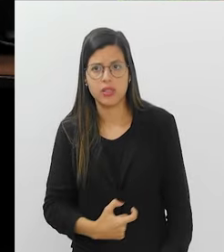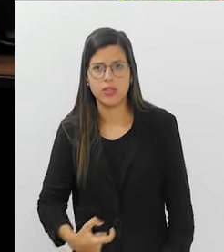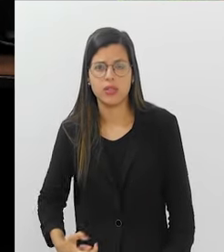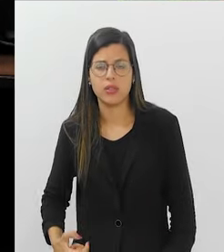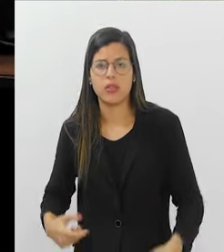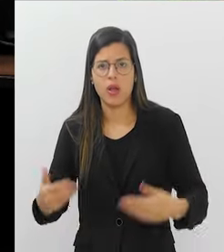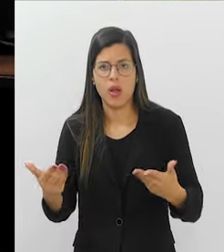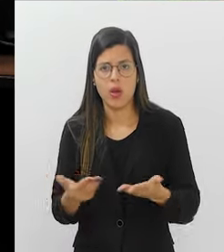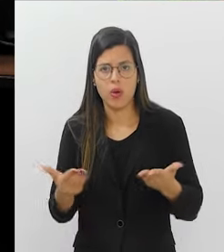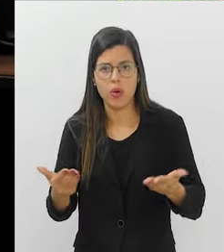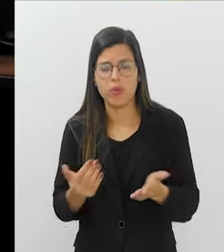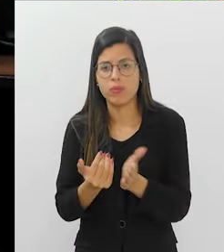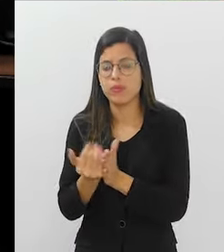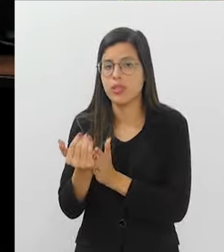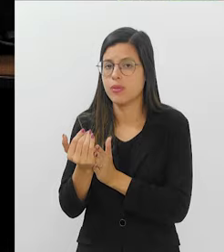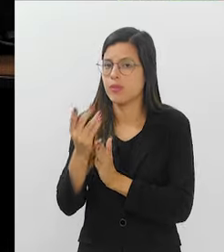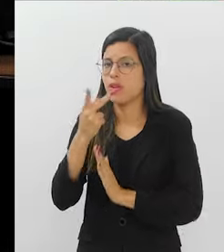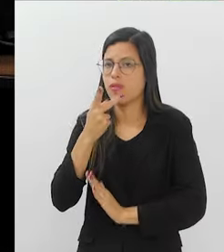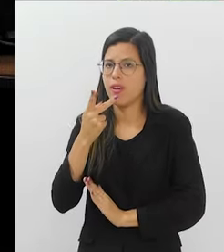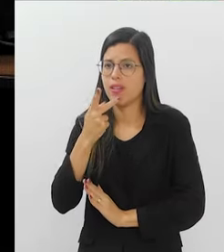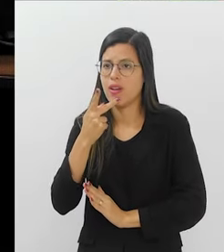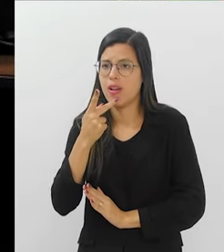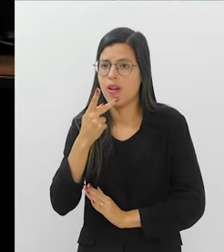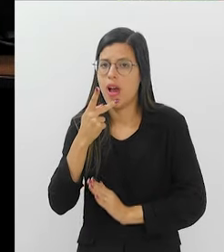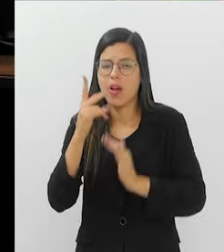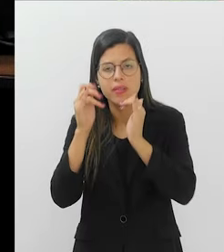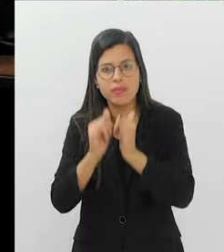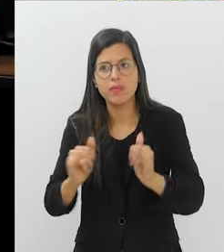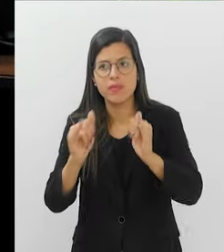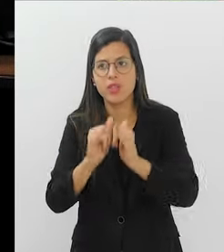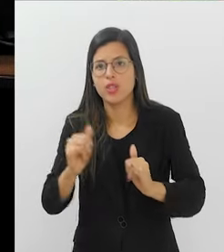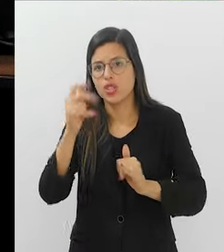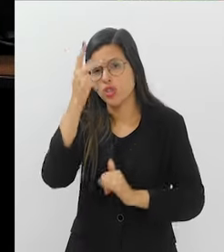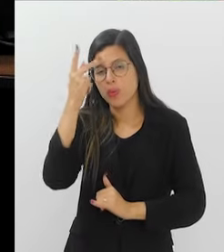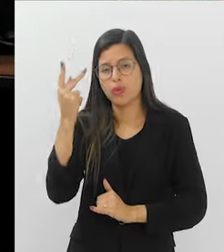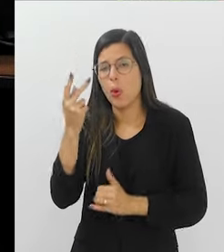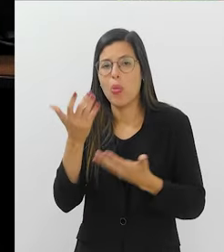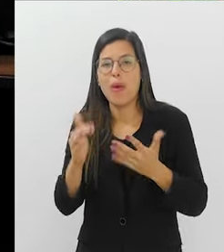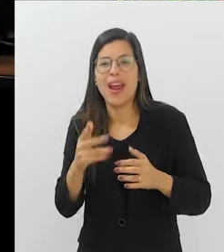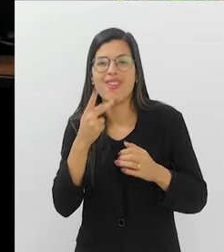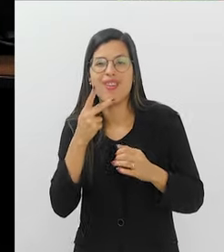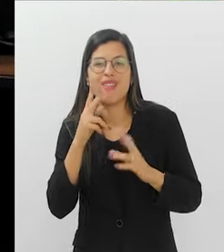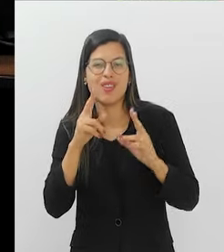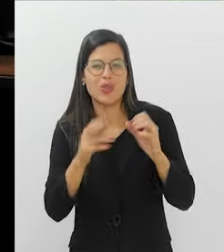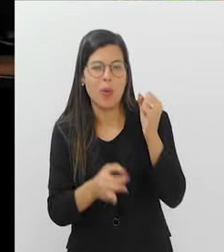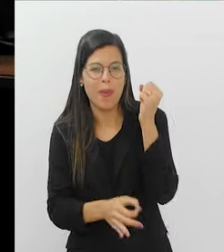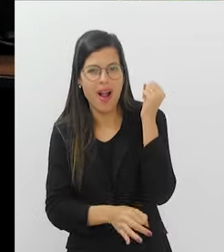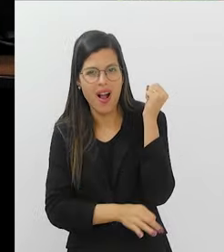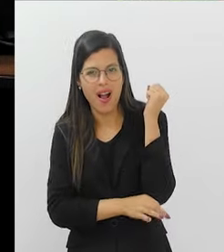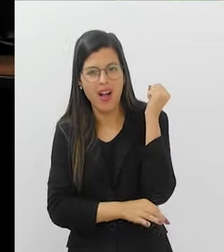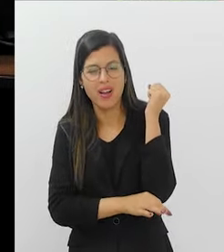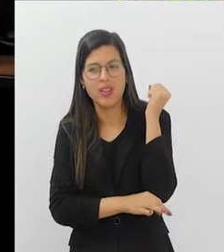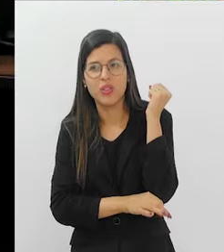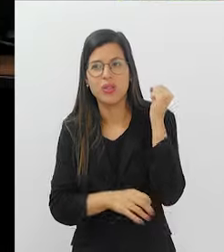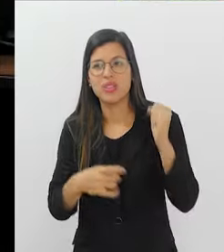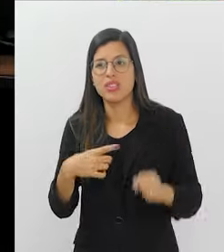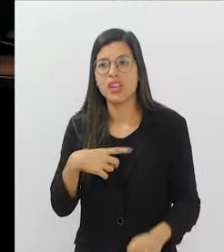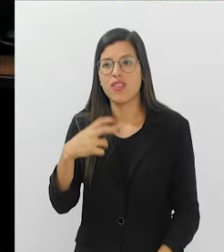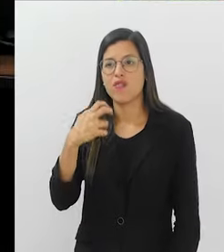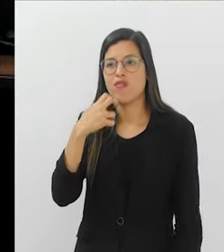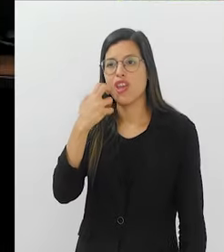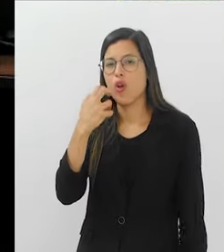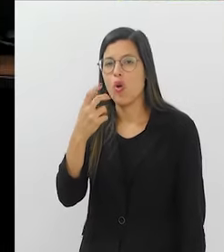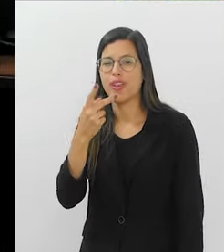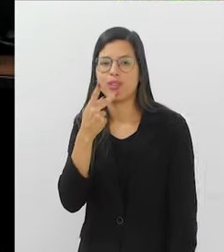que nós começamos a falar disso abertamente, ninguém quer falar de anos. Todo mundo tem